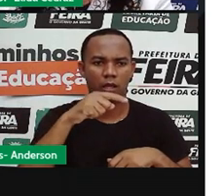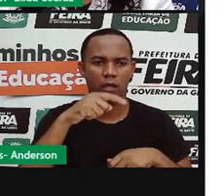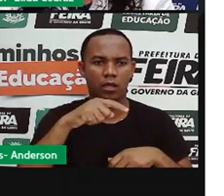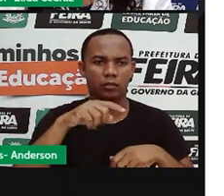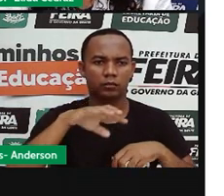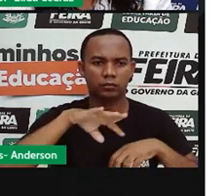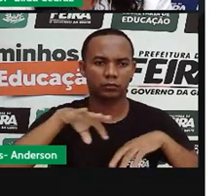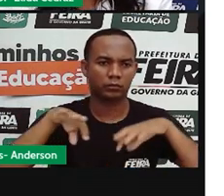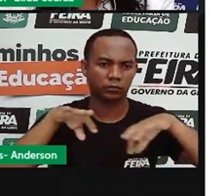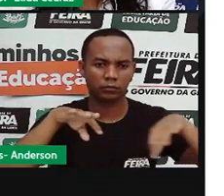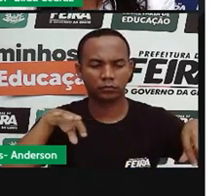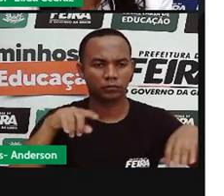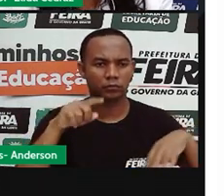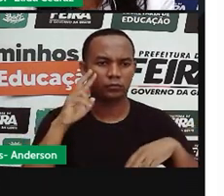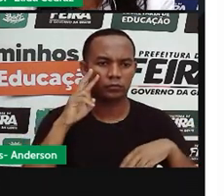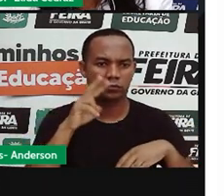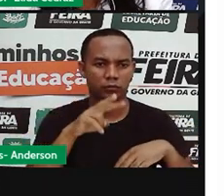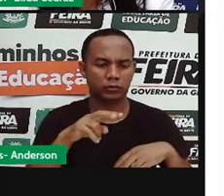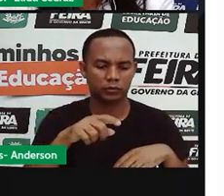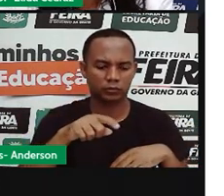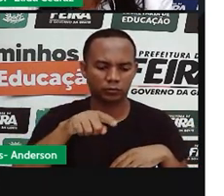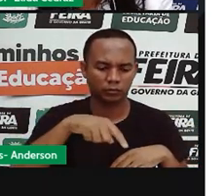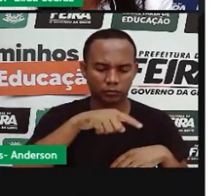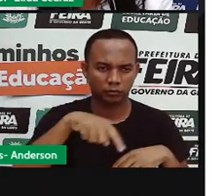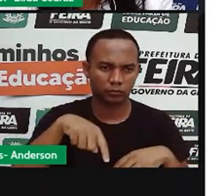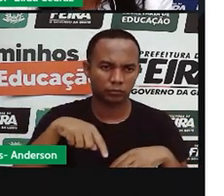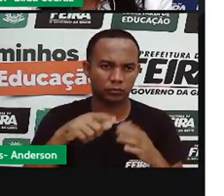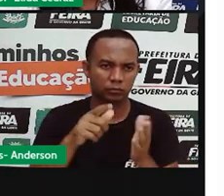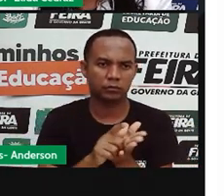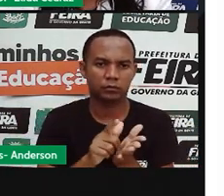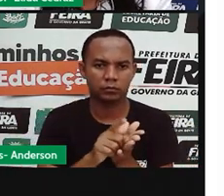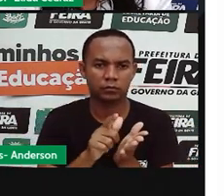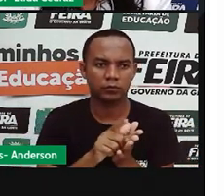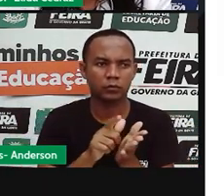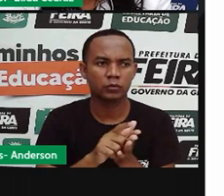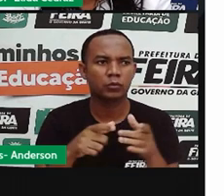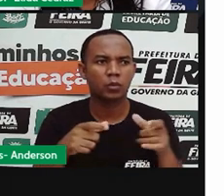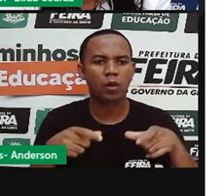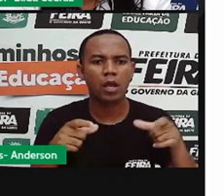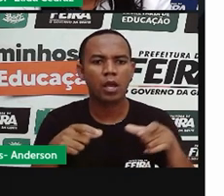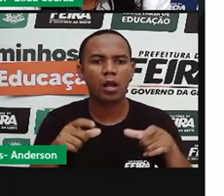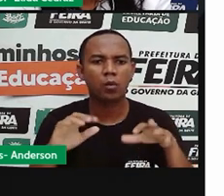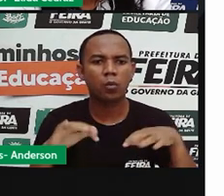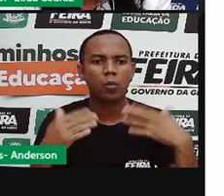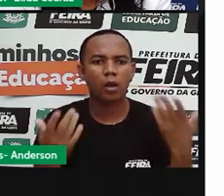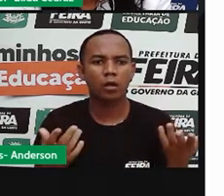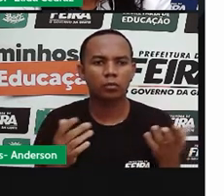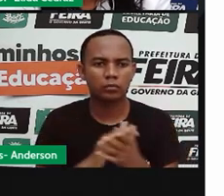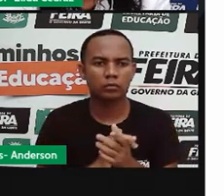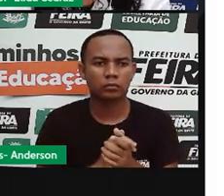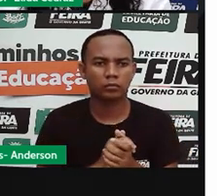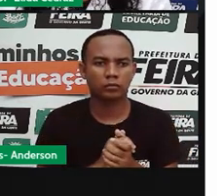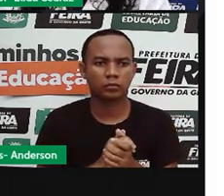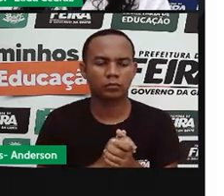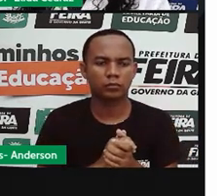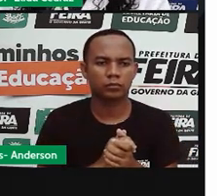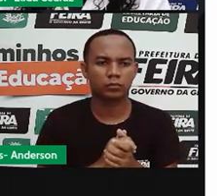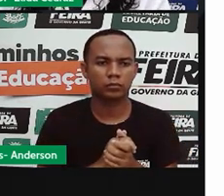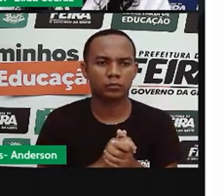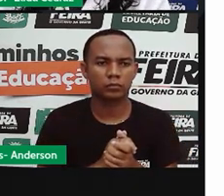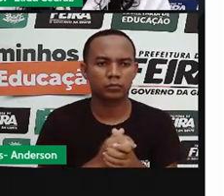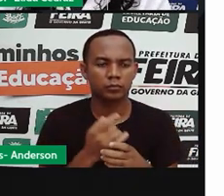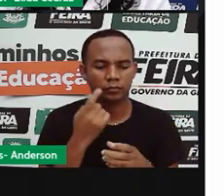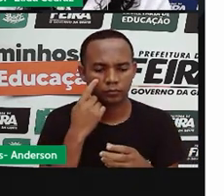separou. Chega lá, risca no chão ou no papel aonde estava a sombra, a pontinha da sombra. Chega no seu